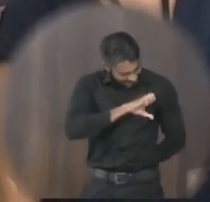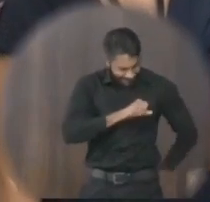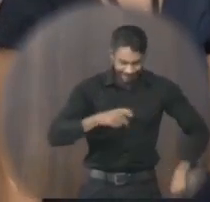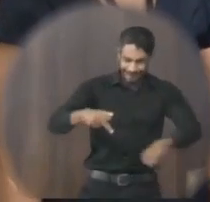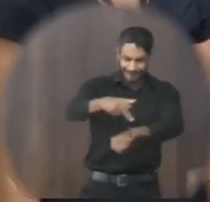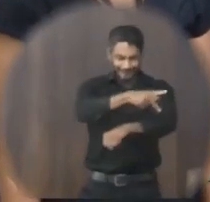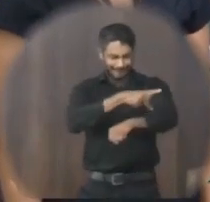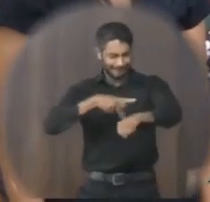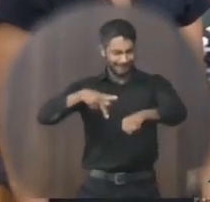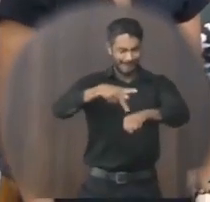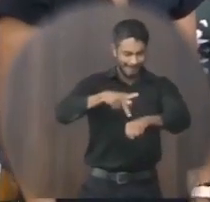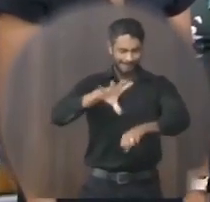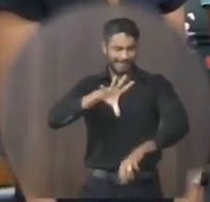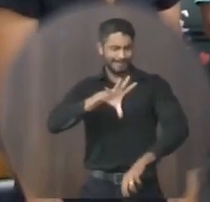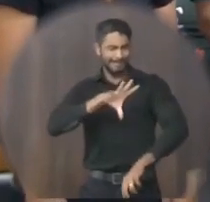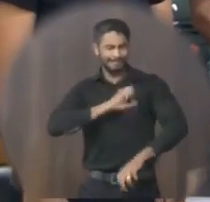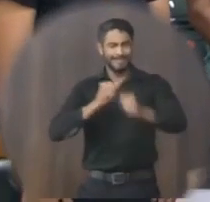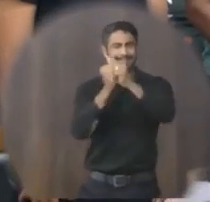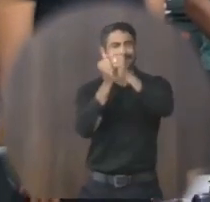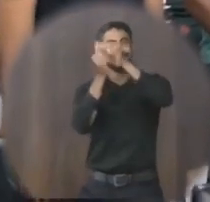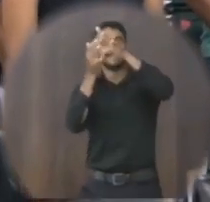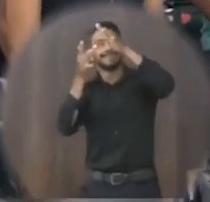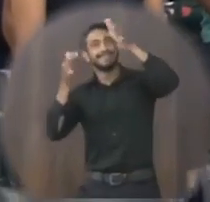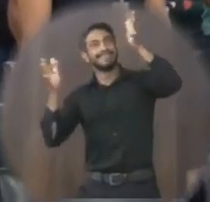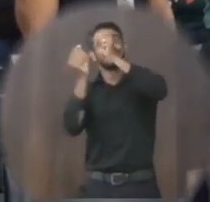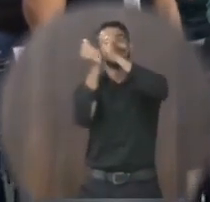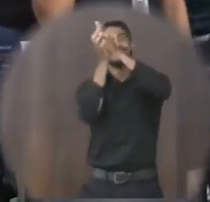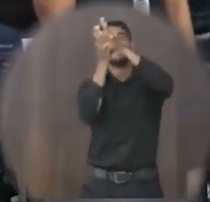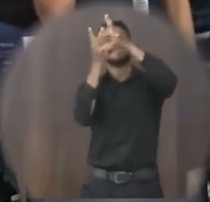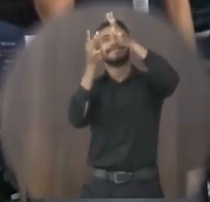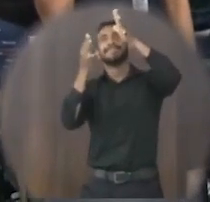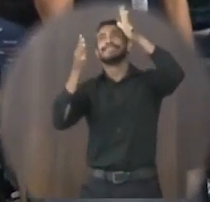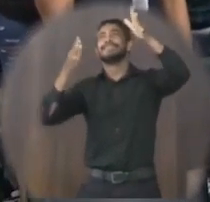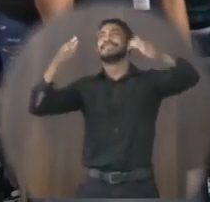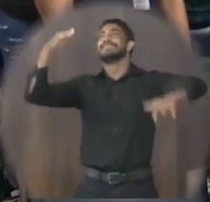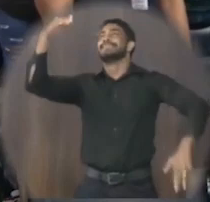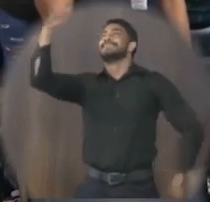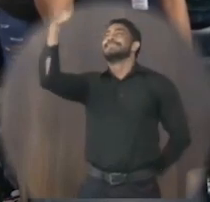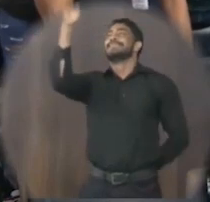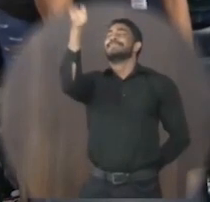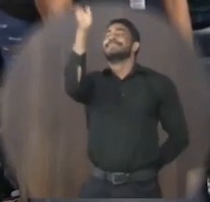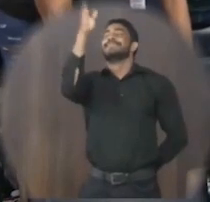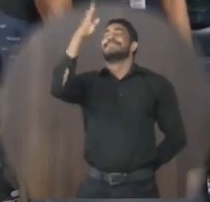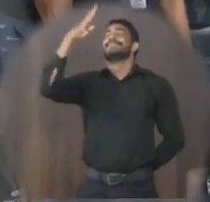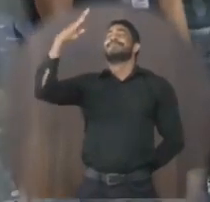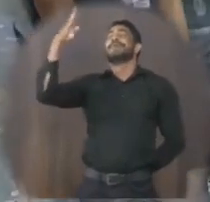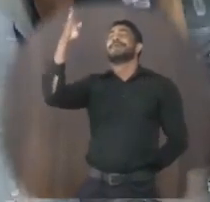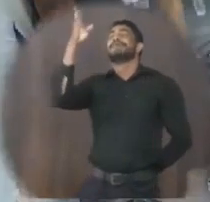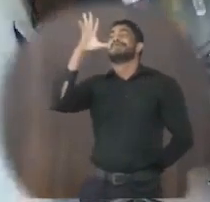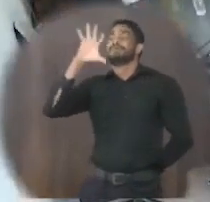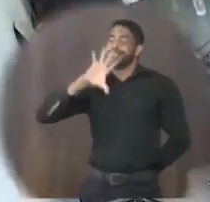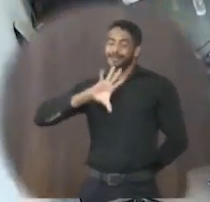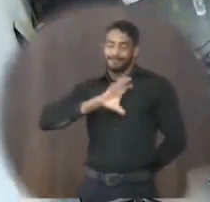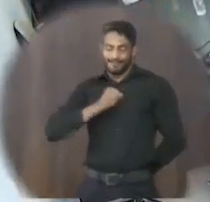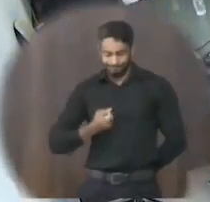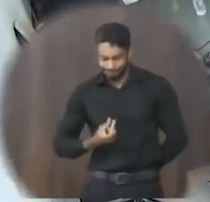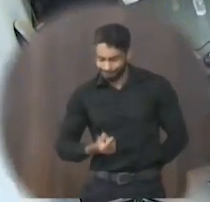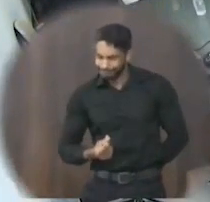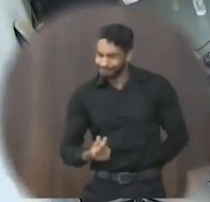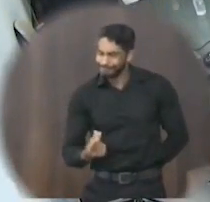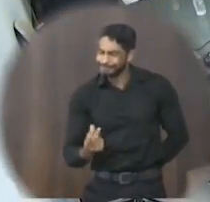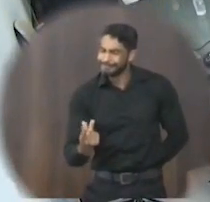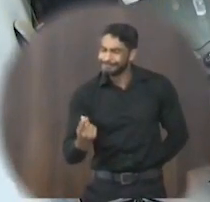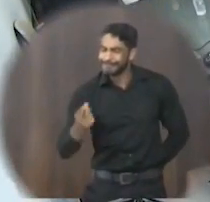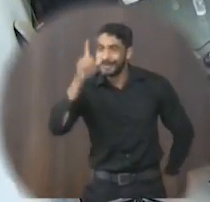mais amor Pátria amada, toda a terra e salvação Brasil de amor